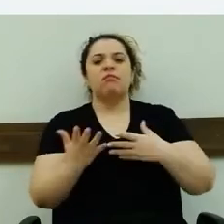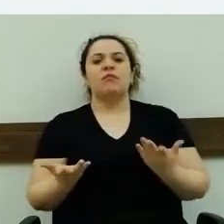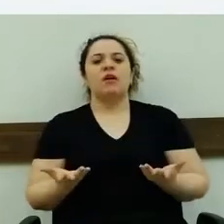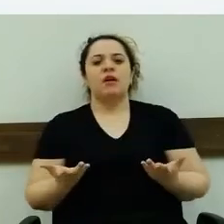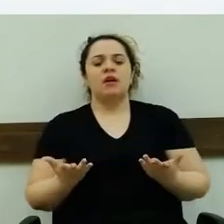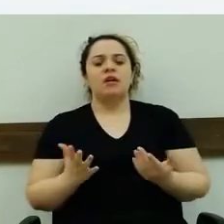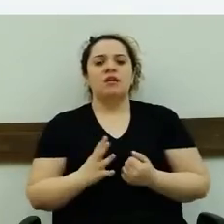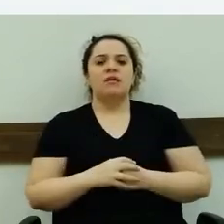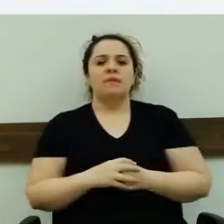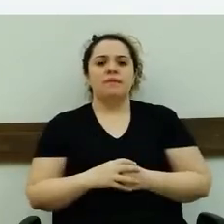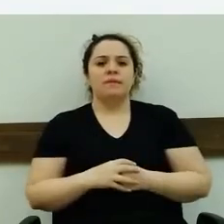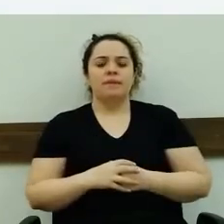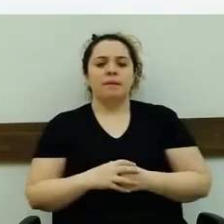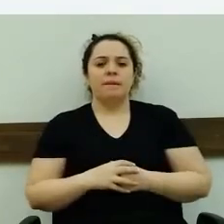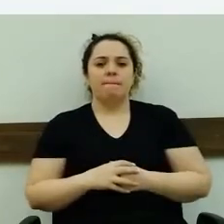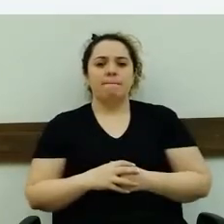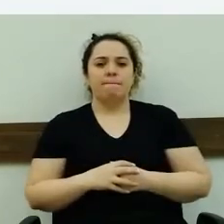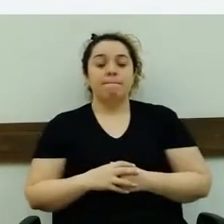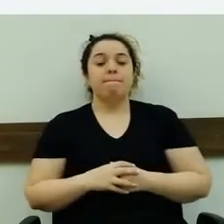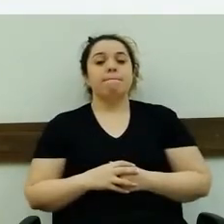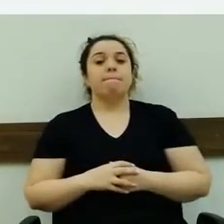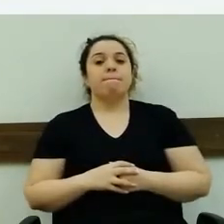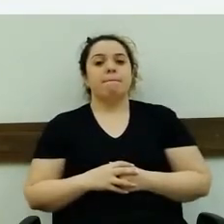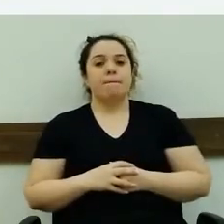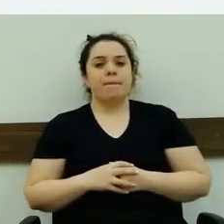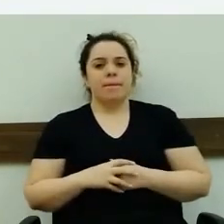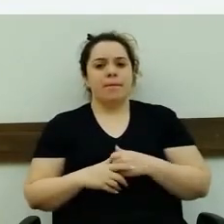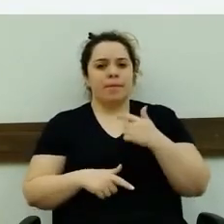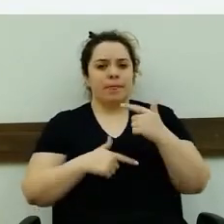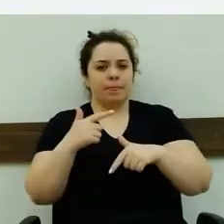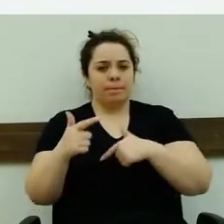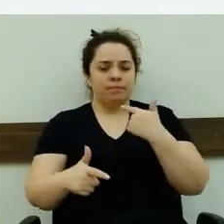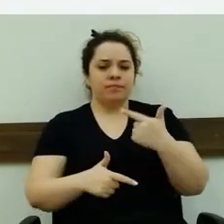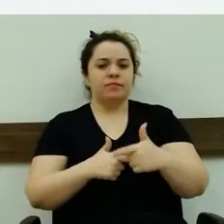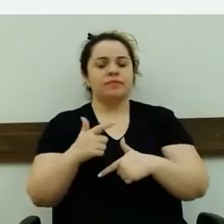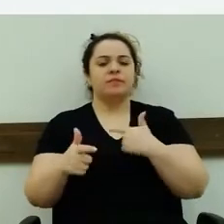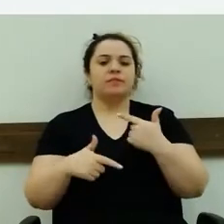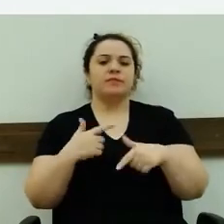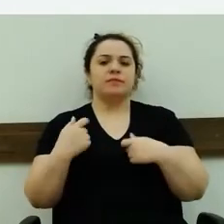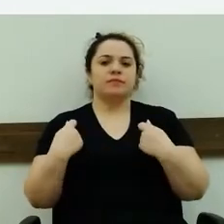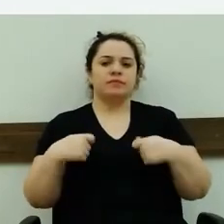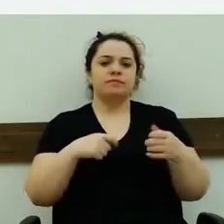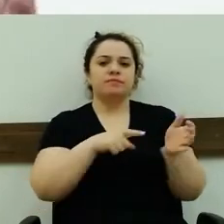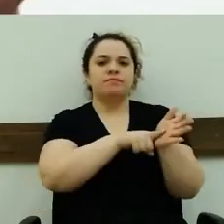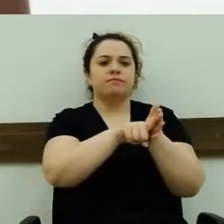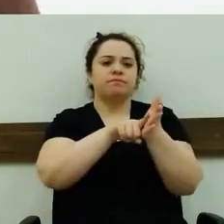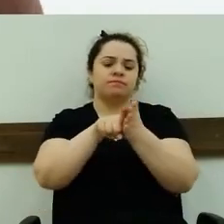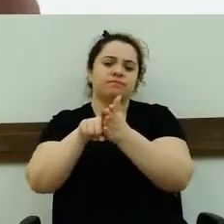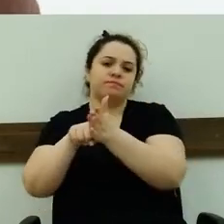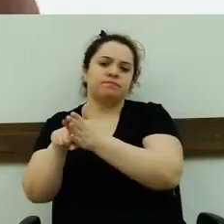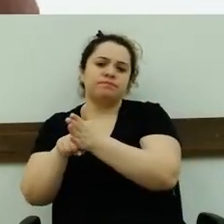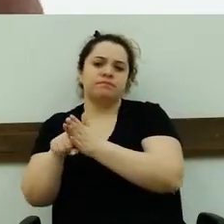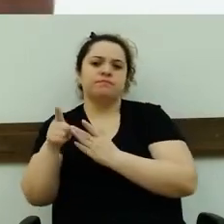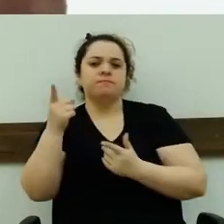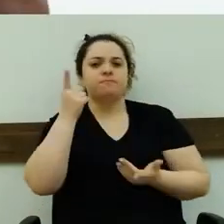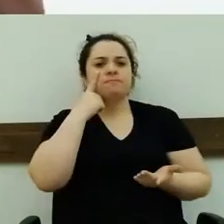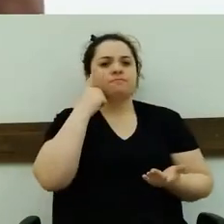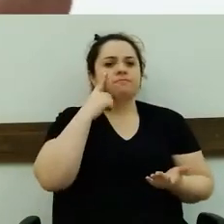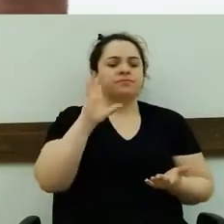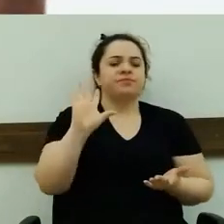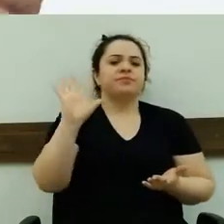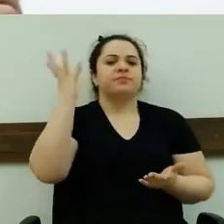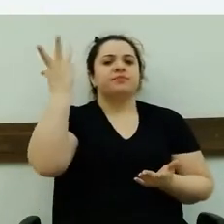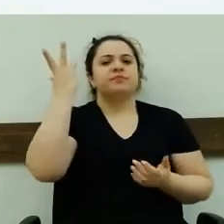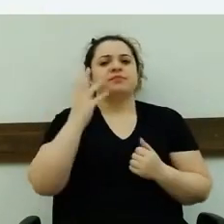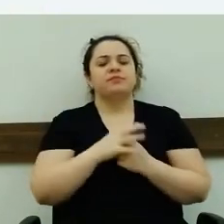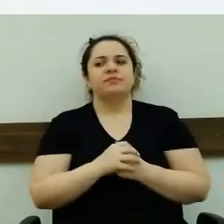Mirelle, que nós já conversamos. Conversamos com o Sérgio Cobre. Nós vamos ter que fazer um levantamento dessa situação. O plano diretor